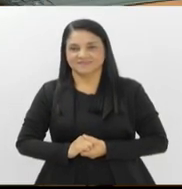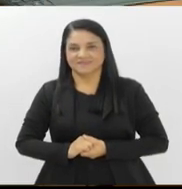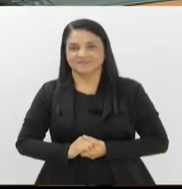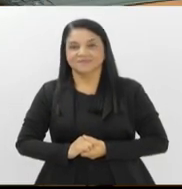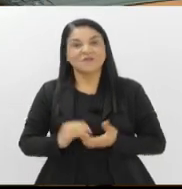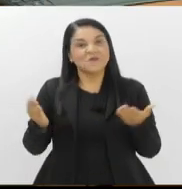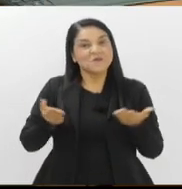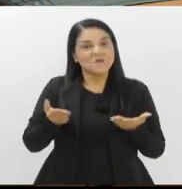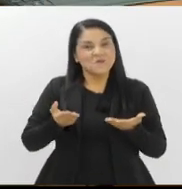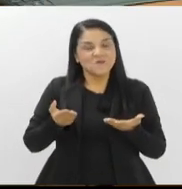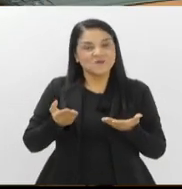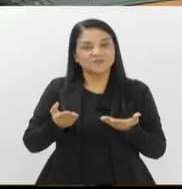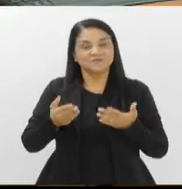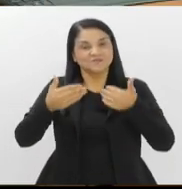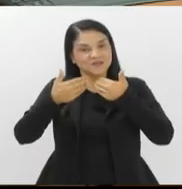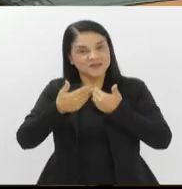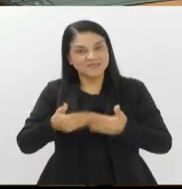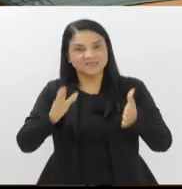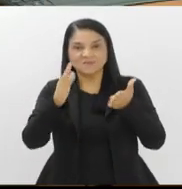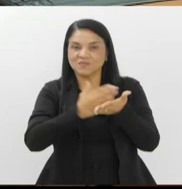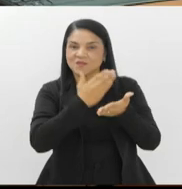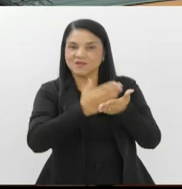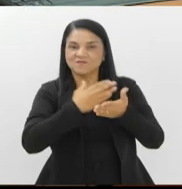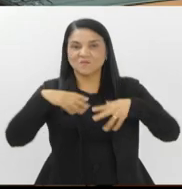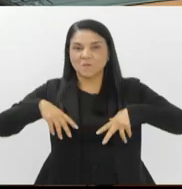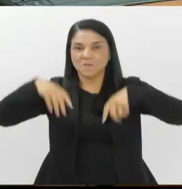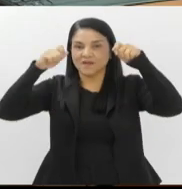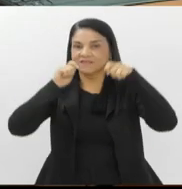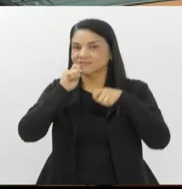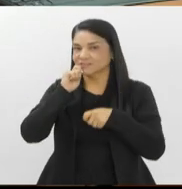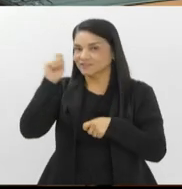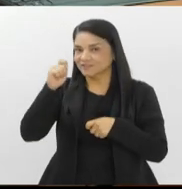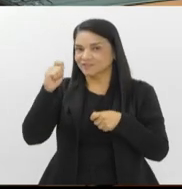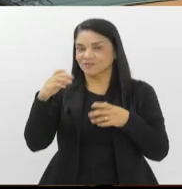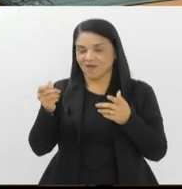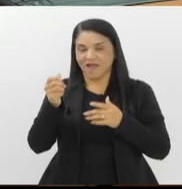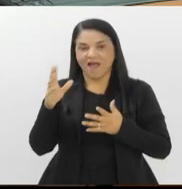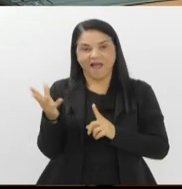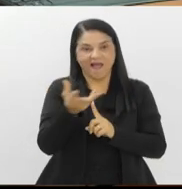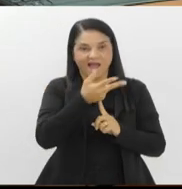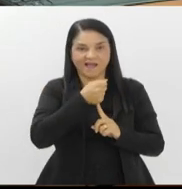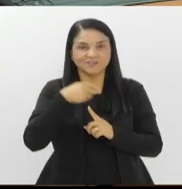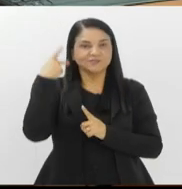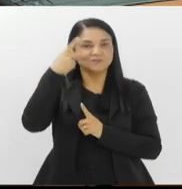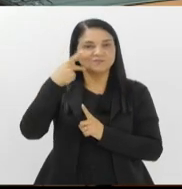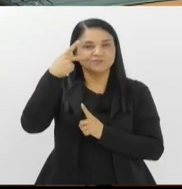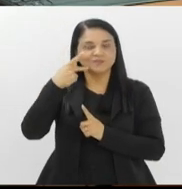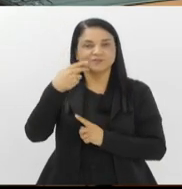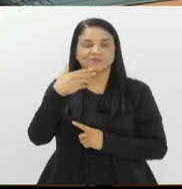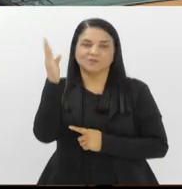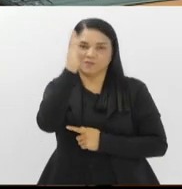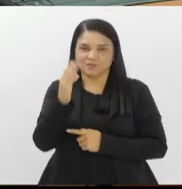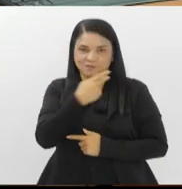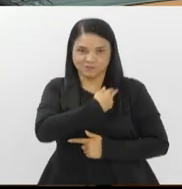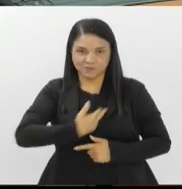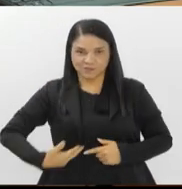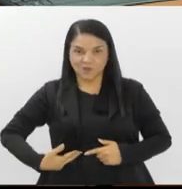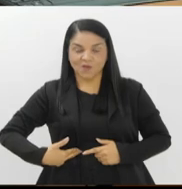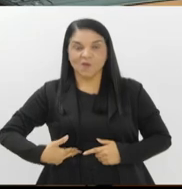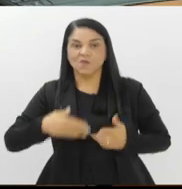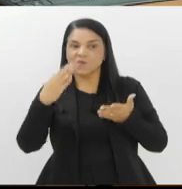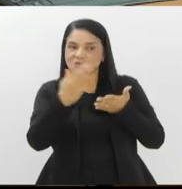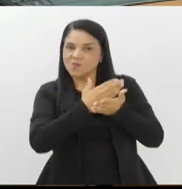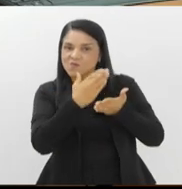E hoje acontece o lançamento do livro Palácio Tiradentes, Arte e Política no Brasil Republicano. A obra comemora os